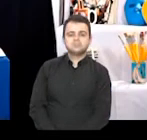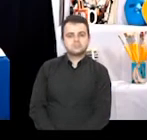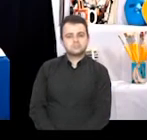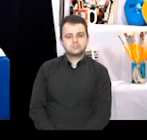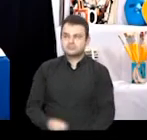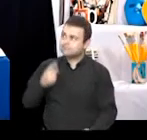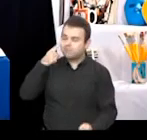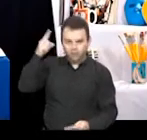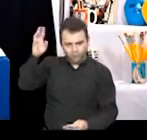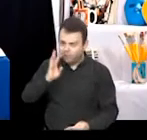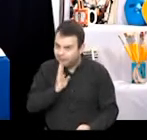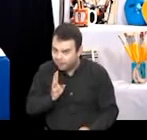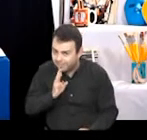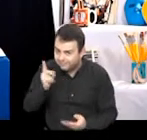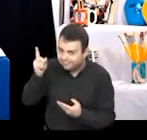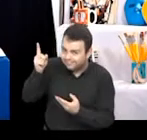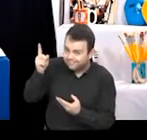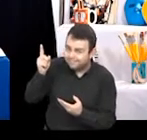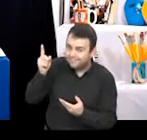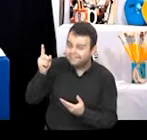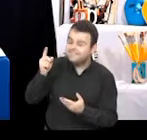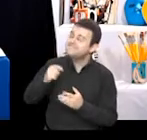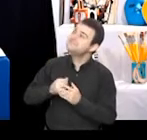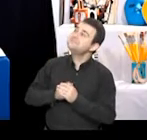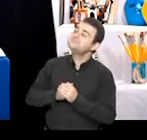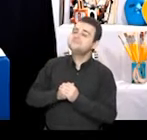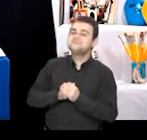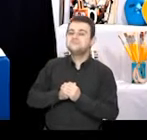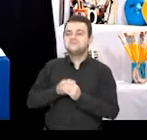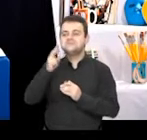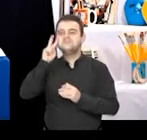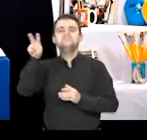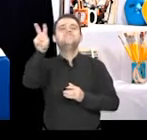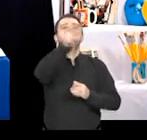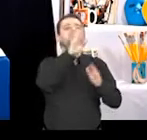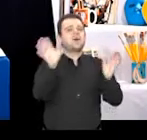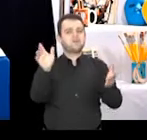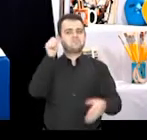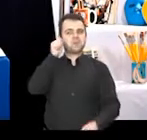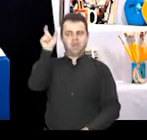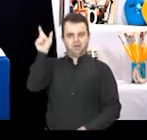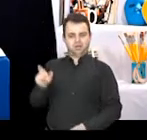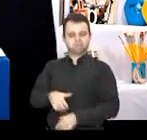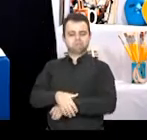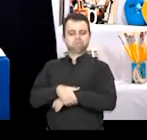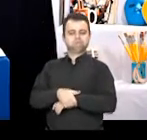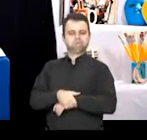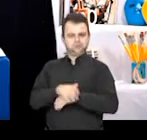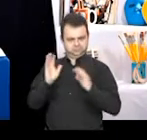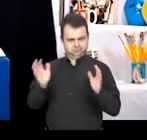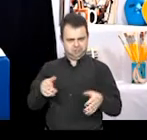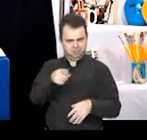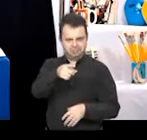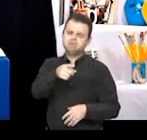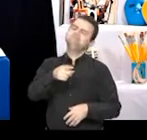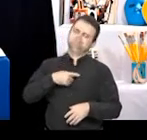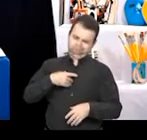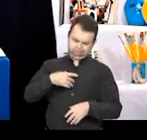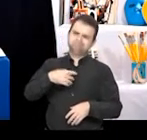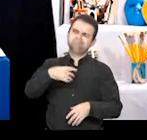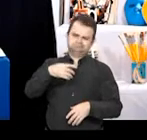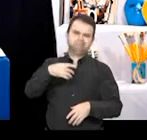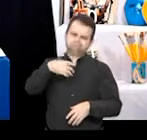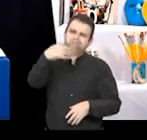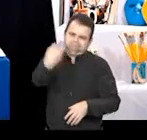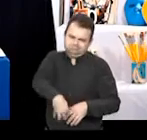Vocês estão reconhecendo estas imagens? Já viram esta personagem em algum lugar? Tenho certeza